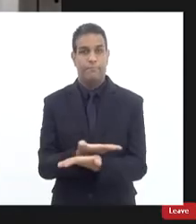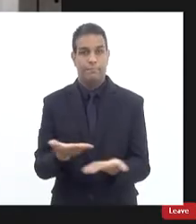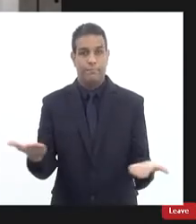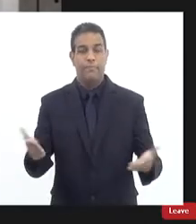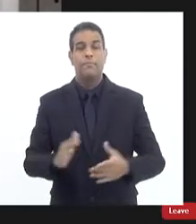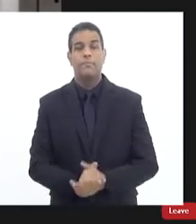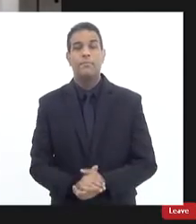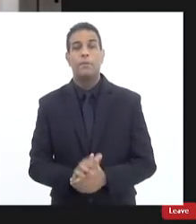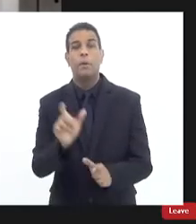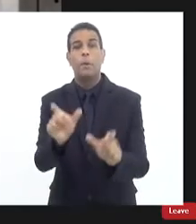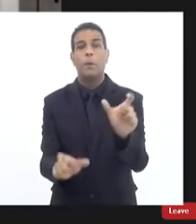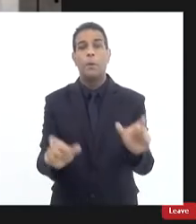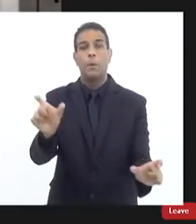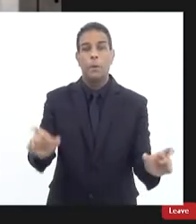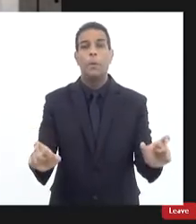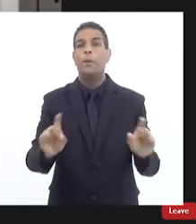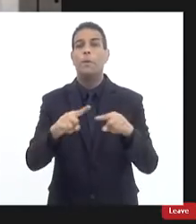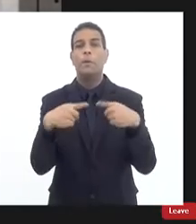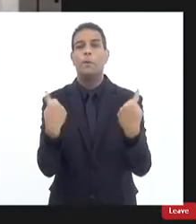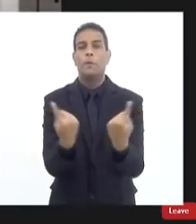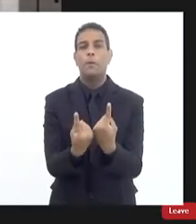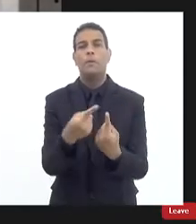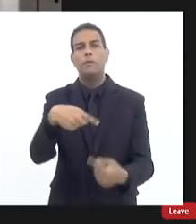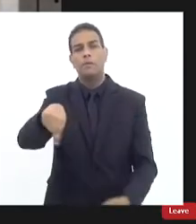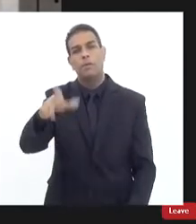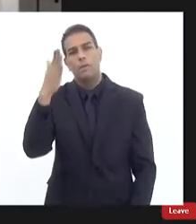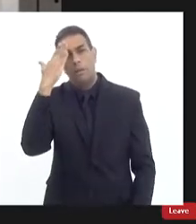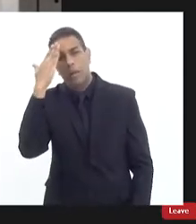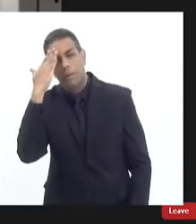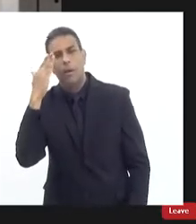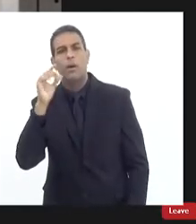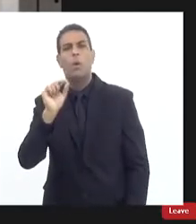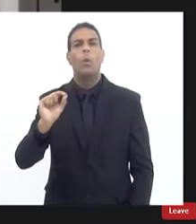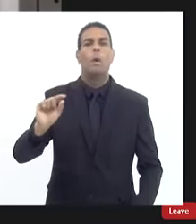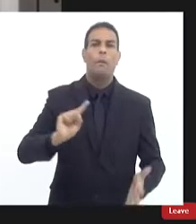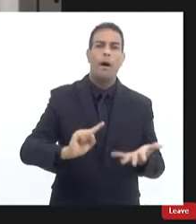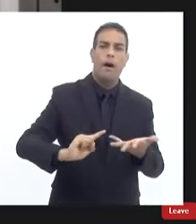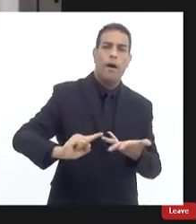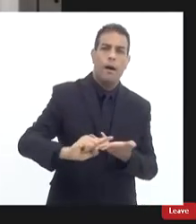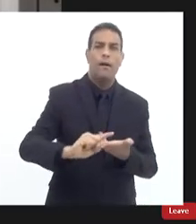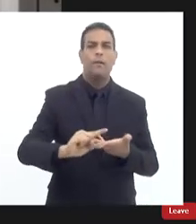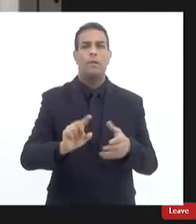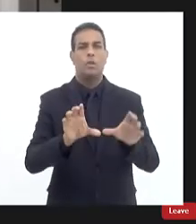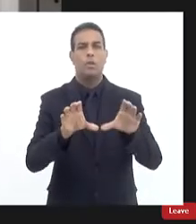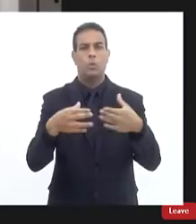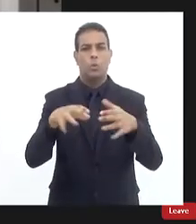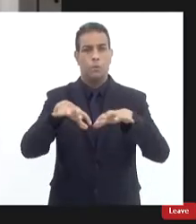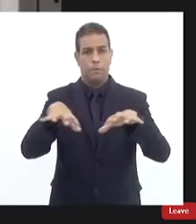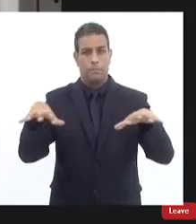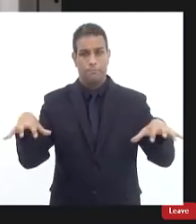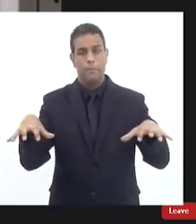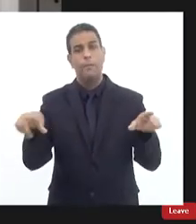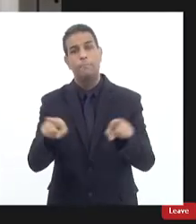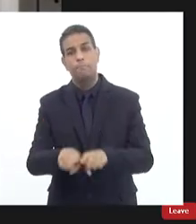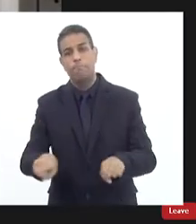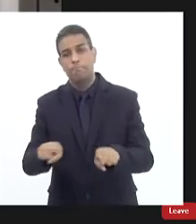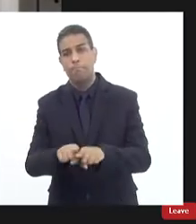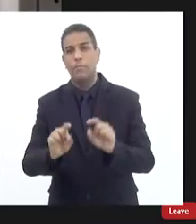A presente reunião destina-se a escuta temática de convidados conforme a deliberação das duas comissões e